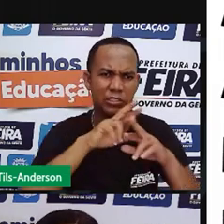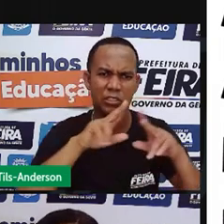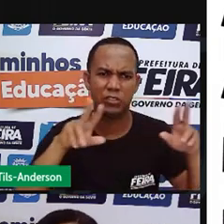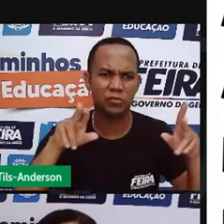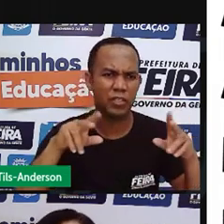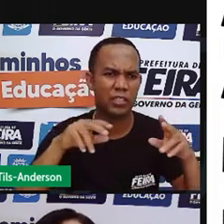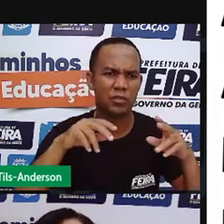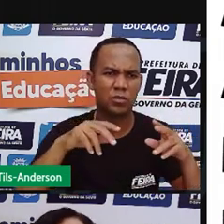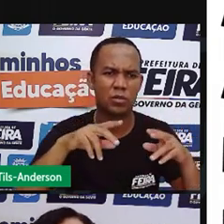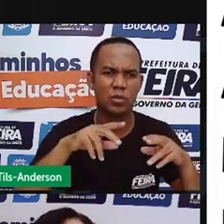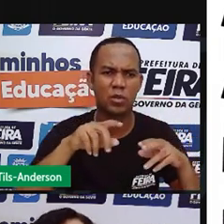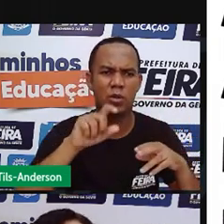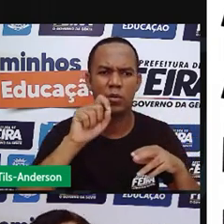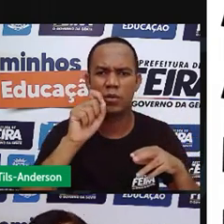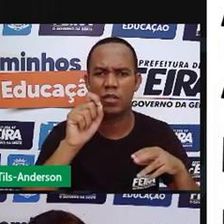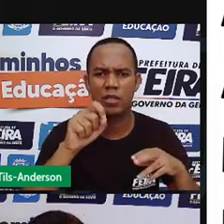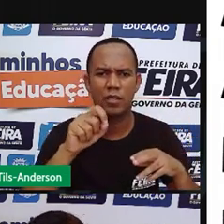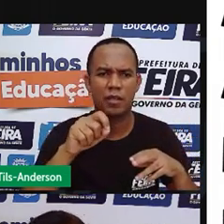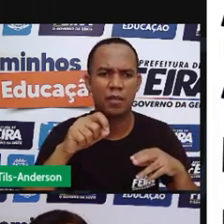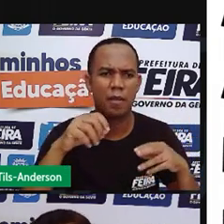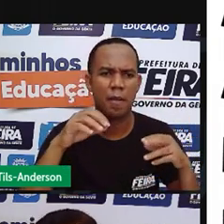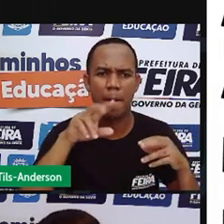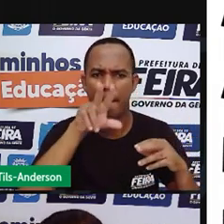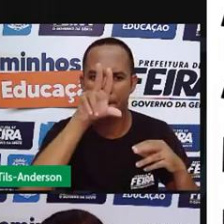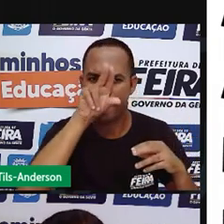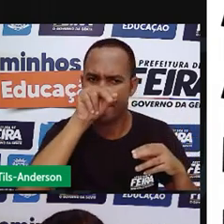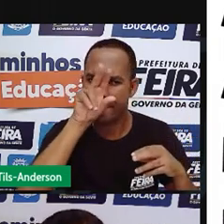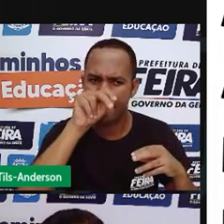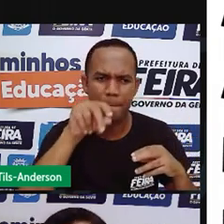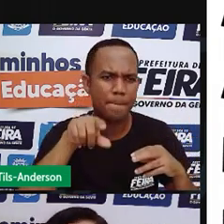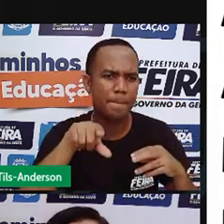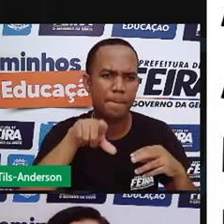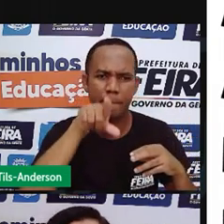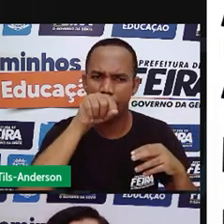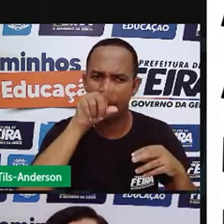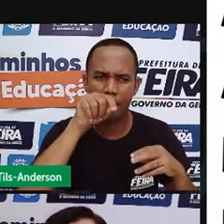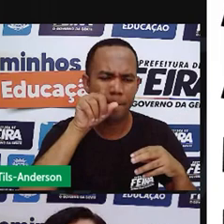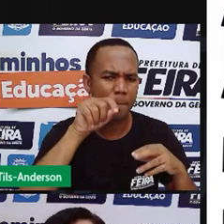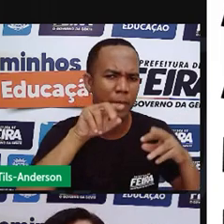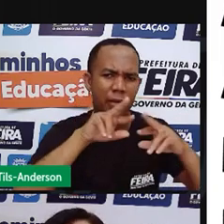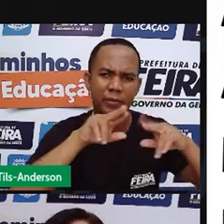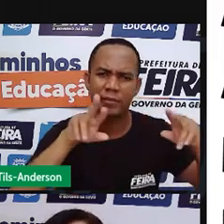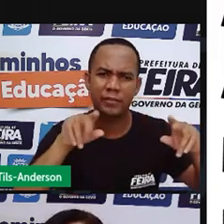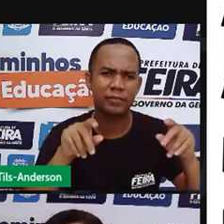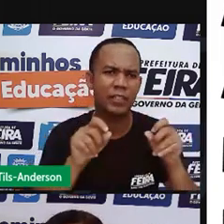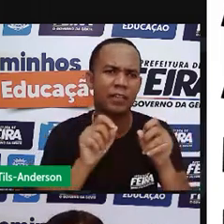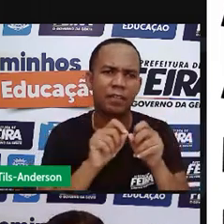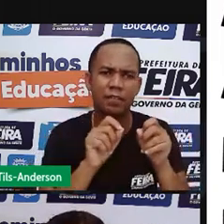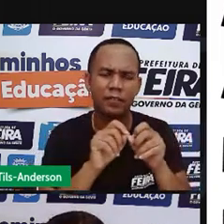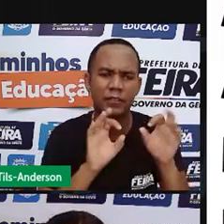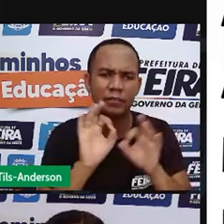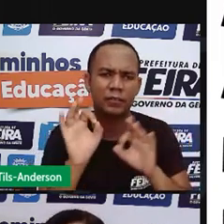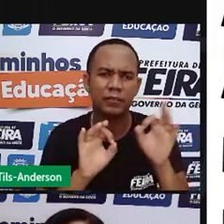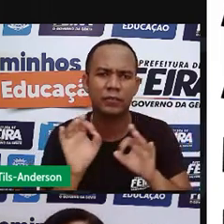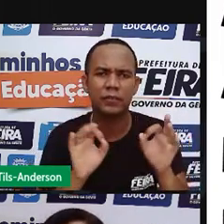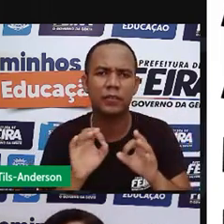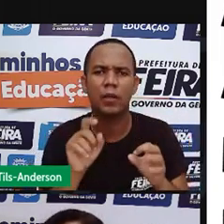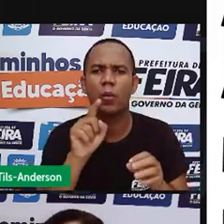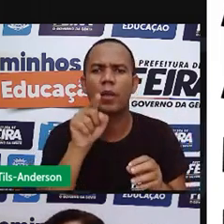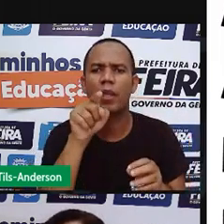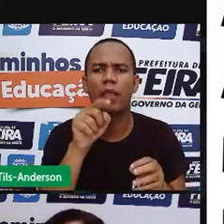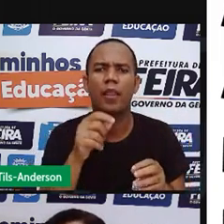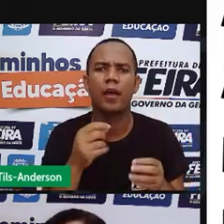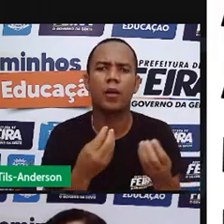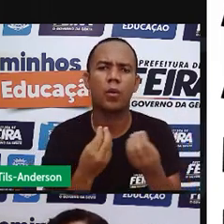animais com penas e bicos e duas patinhas. Eles são frutos, eles são